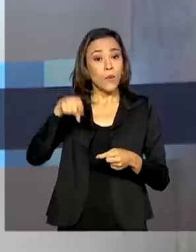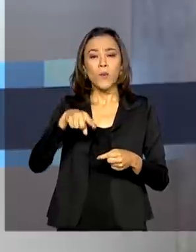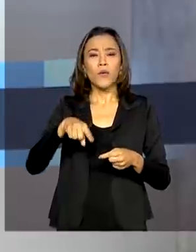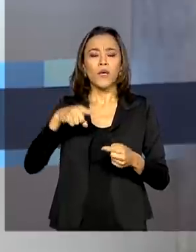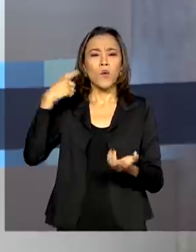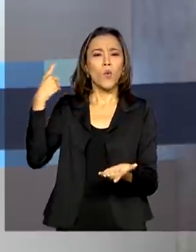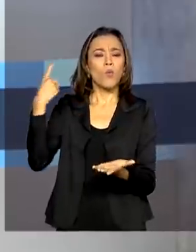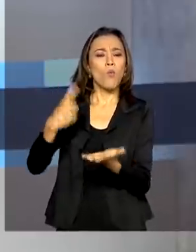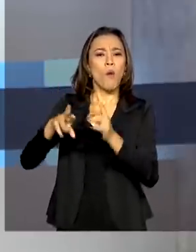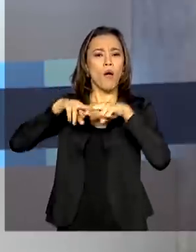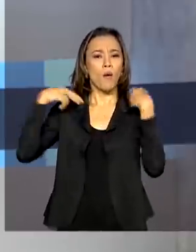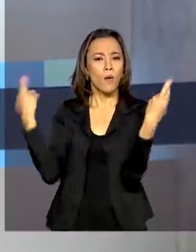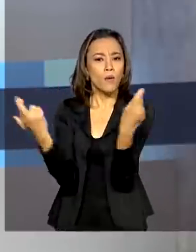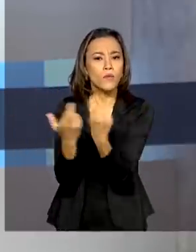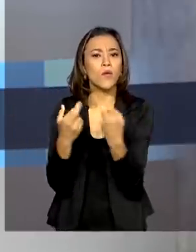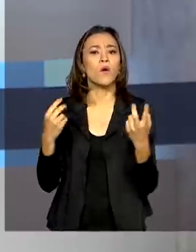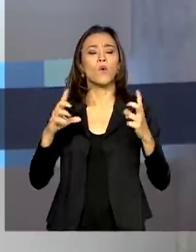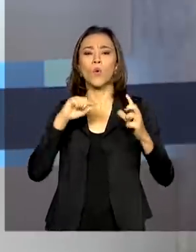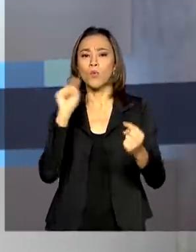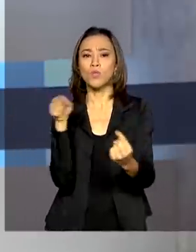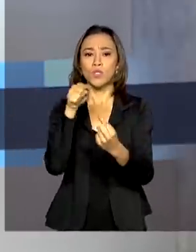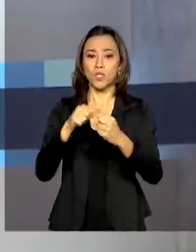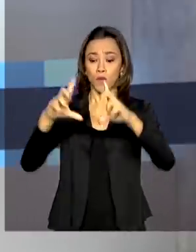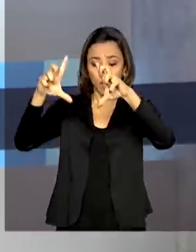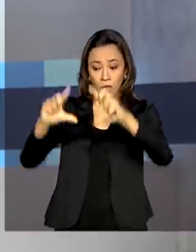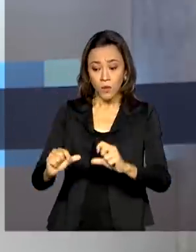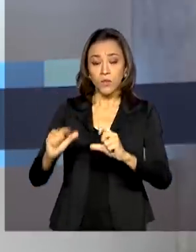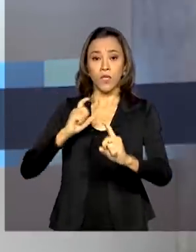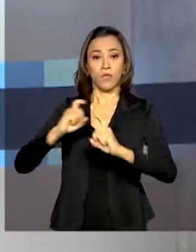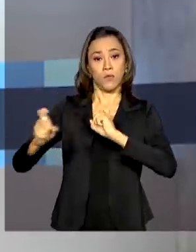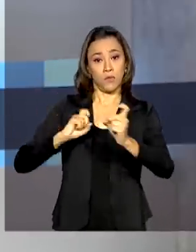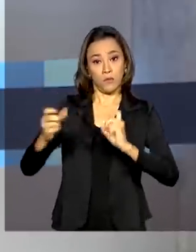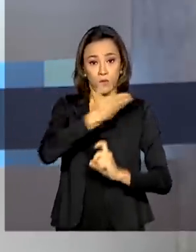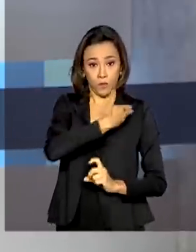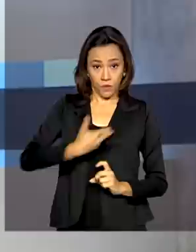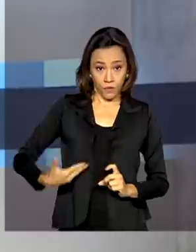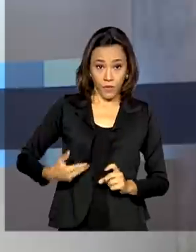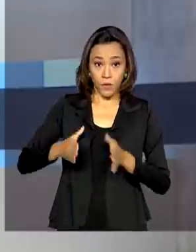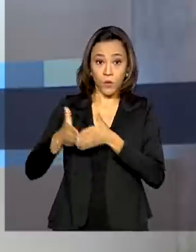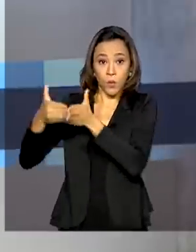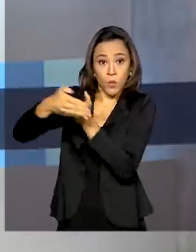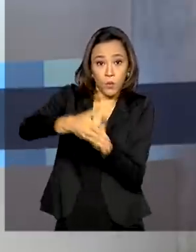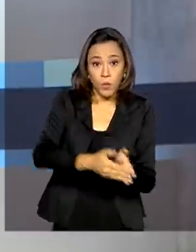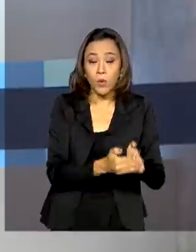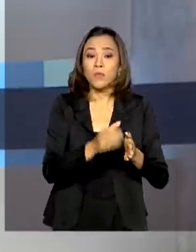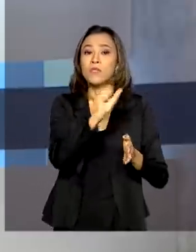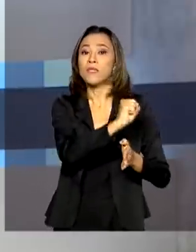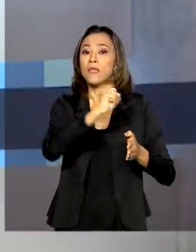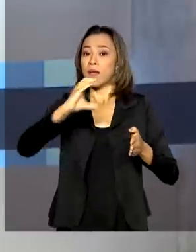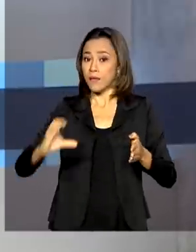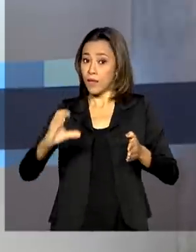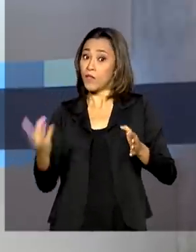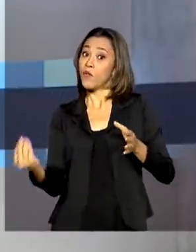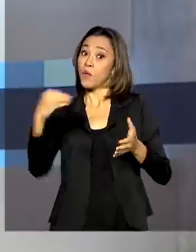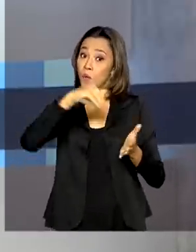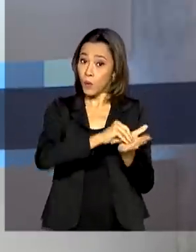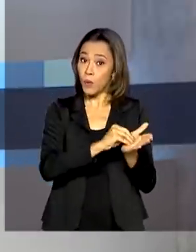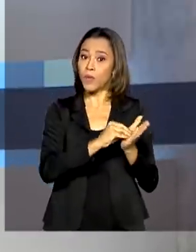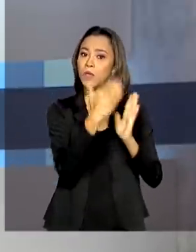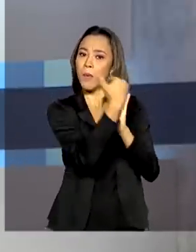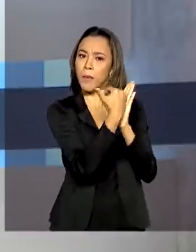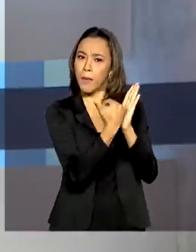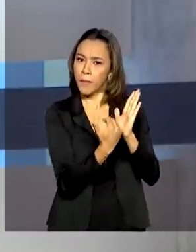viabilidade da desestatização do porto de Itajaí, em Santa Catarina, que foi incluído em junho no programa de parcerias de